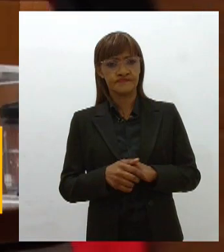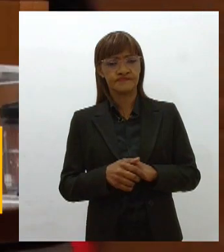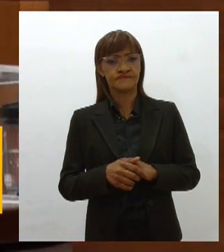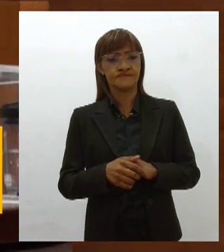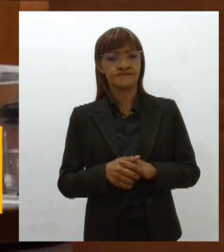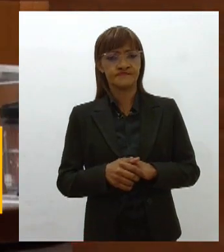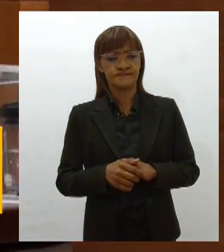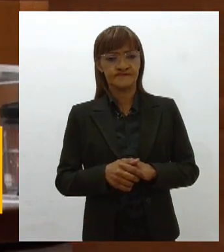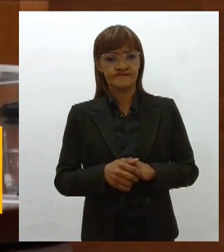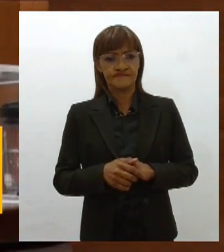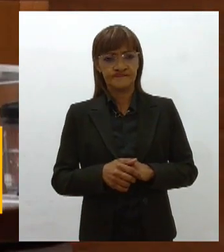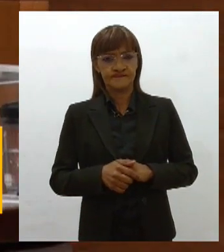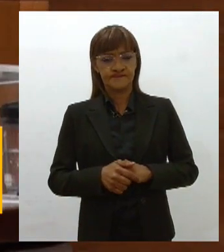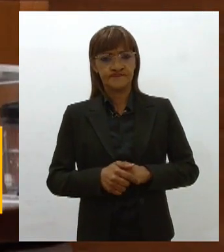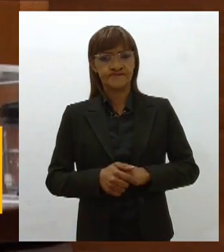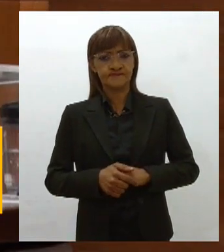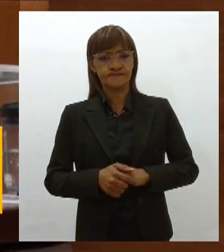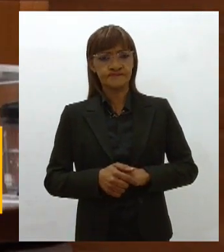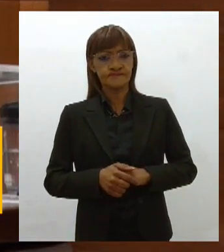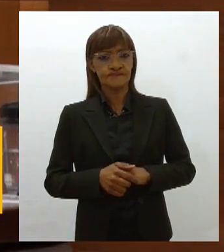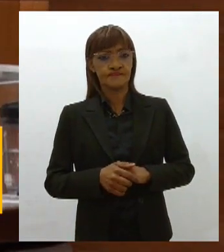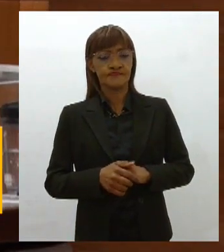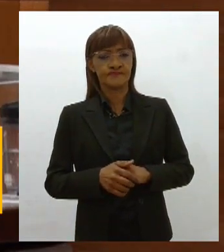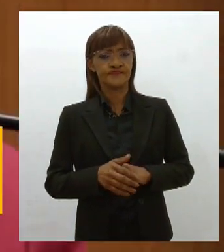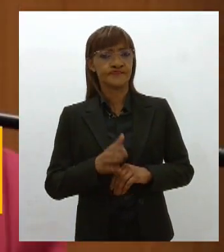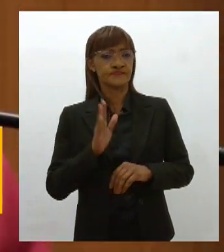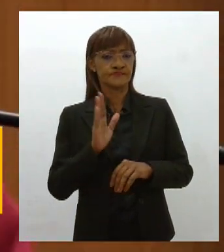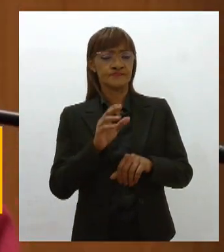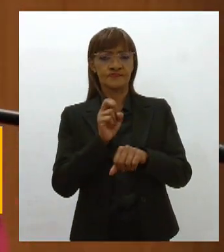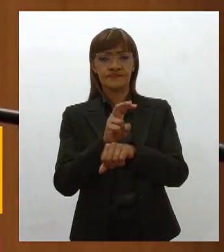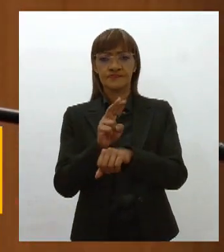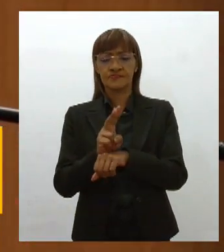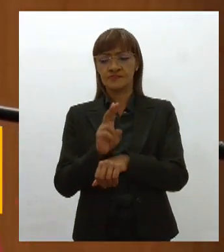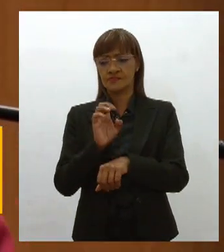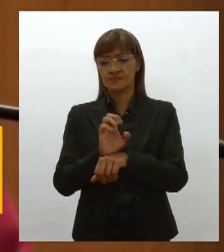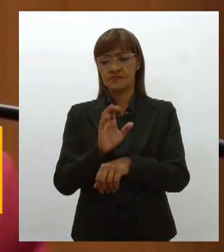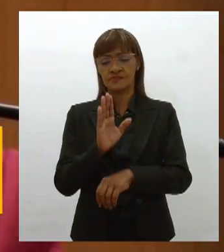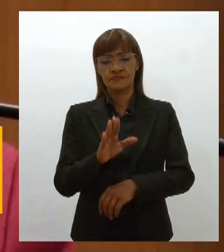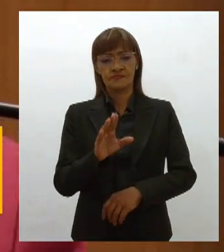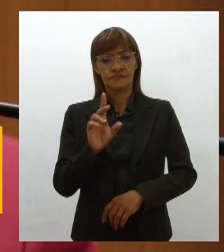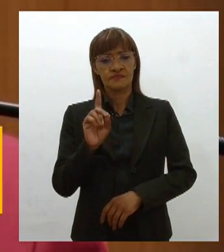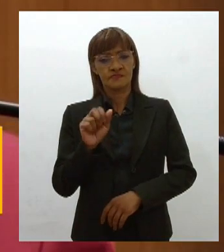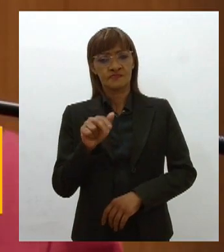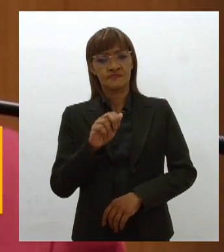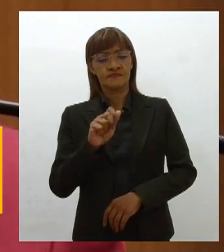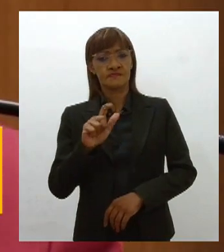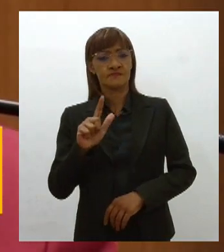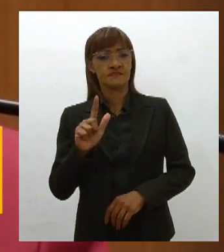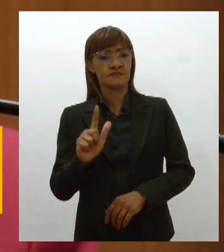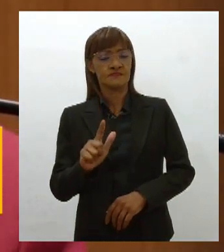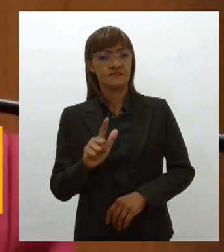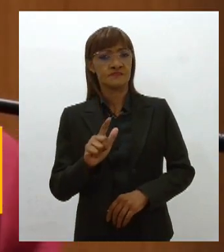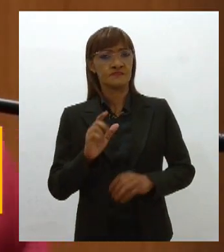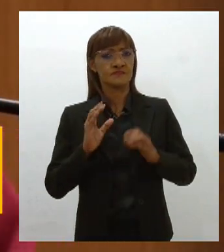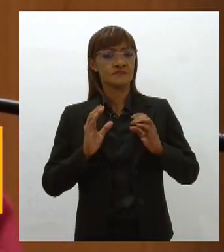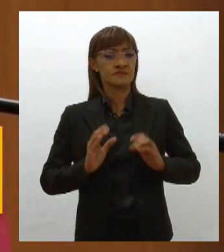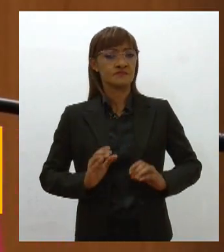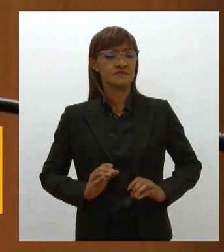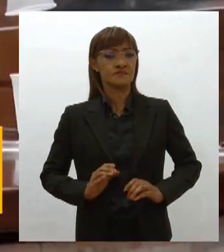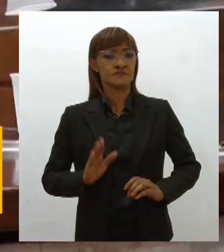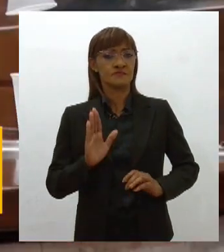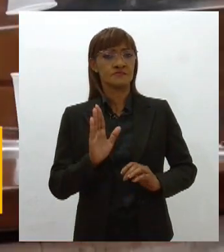Sergipe com o compromisso de gerar empregos no Estado. Daniel Fortes, do Cidadania, despediu-se da Assembleia